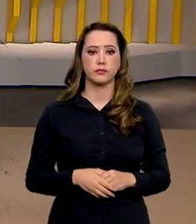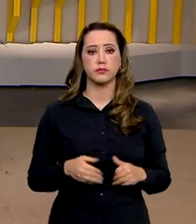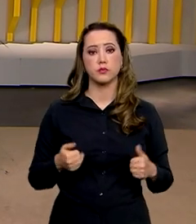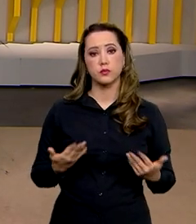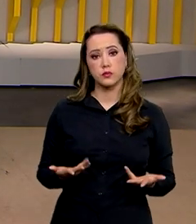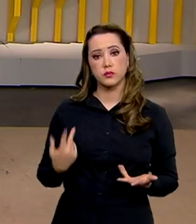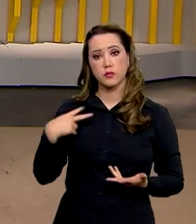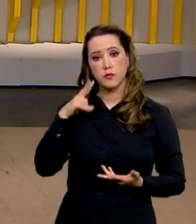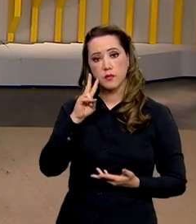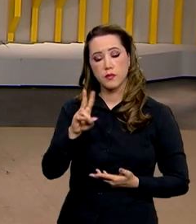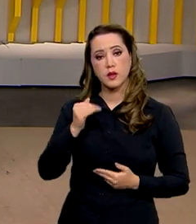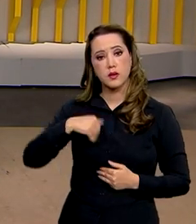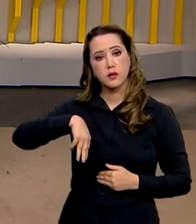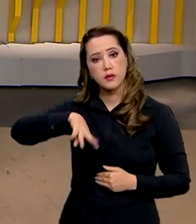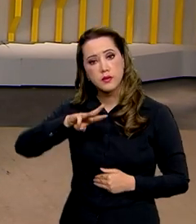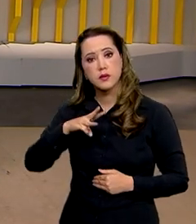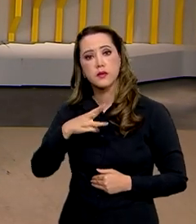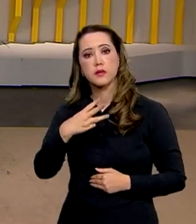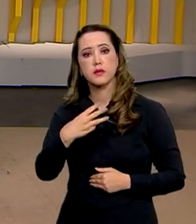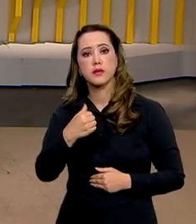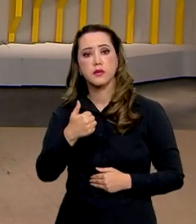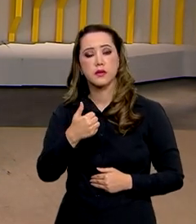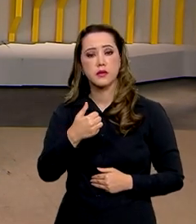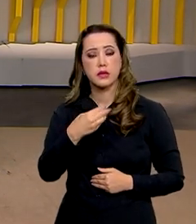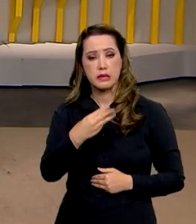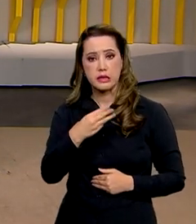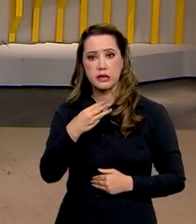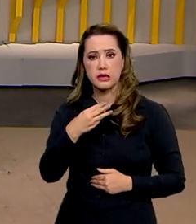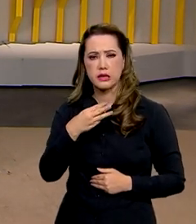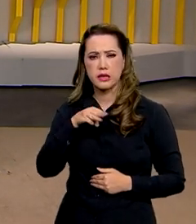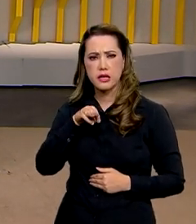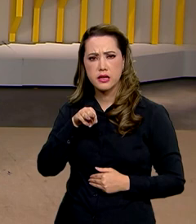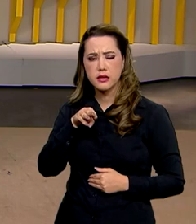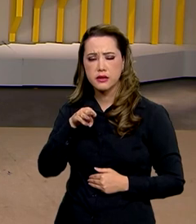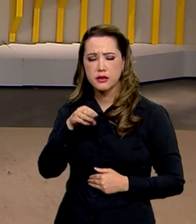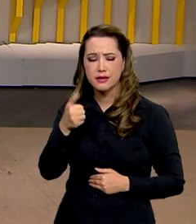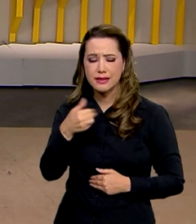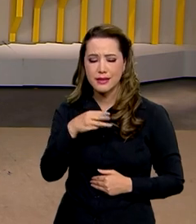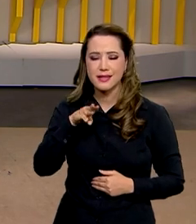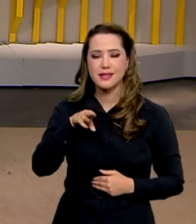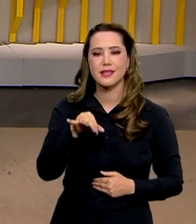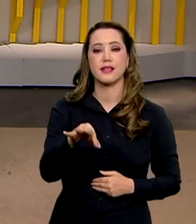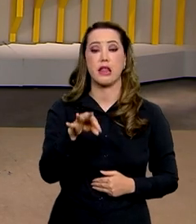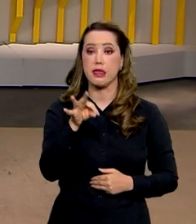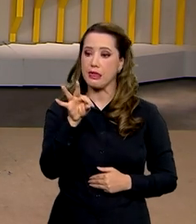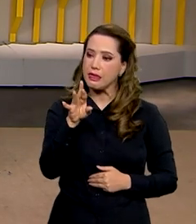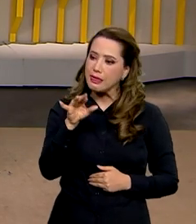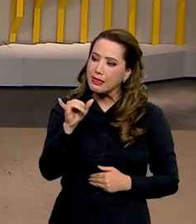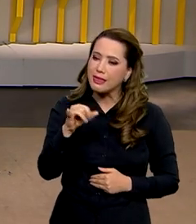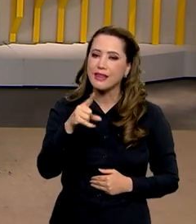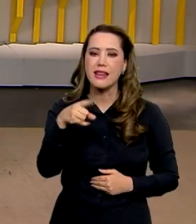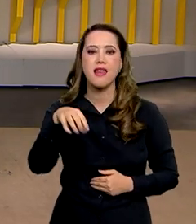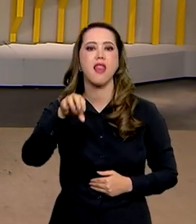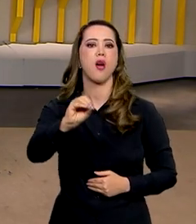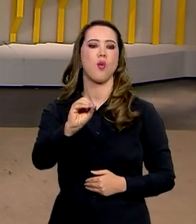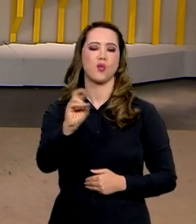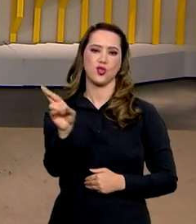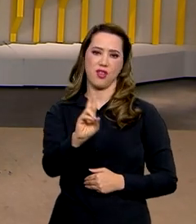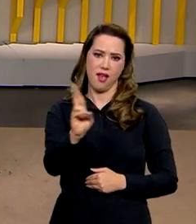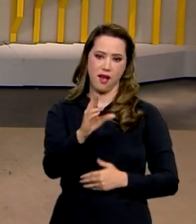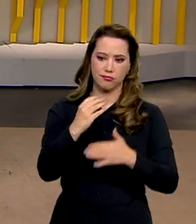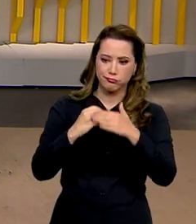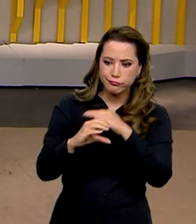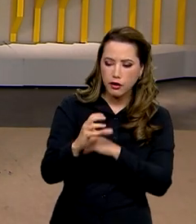É, Ana, e olha só, são mais de 13 trilhões de reais em investimentos para os próximos quatro anos. Mas